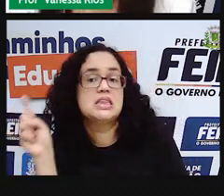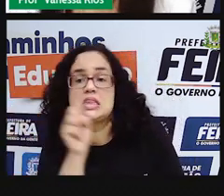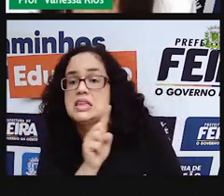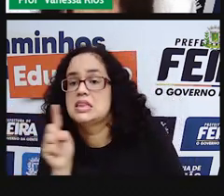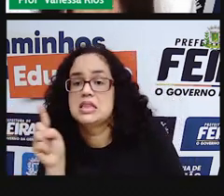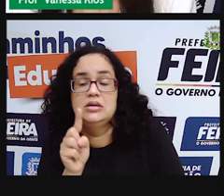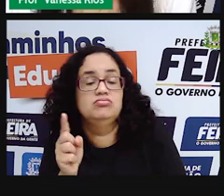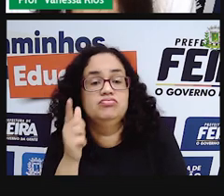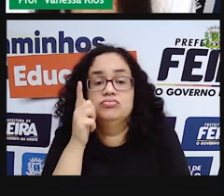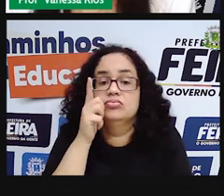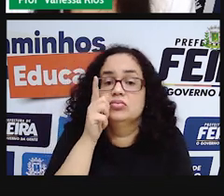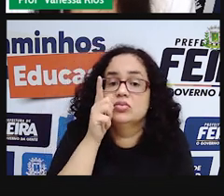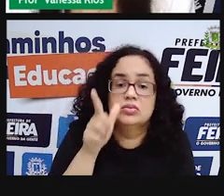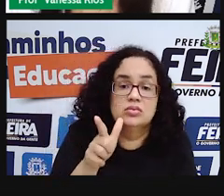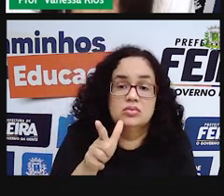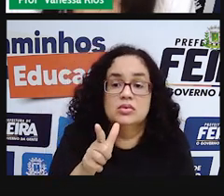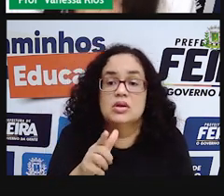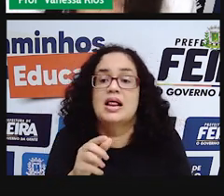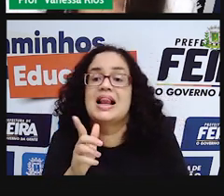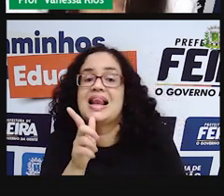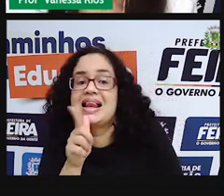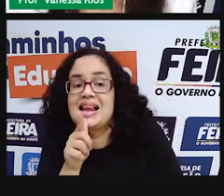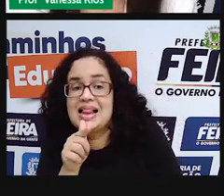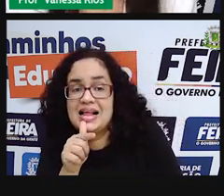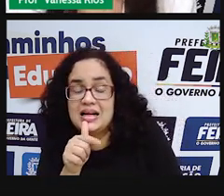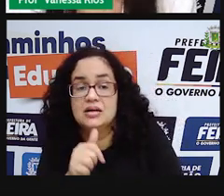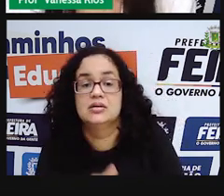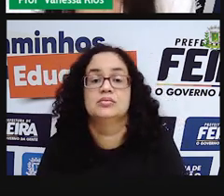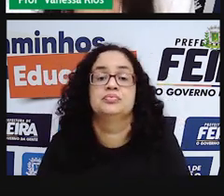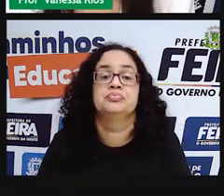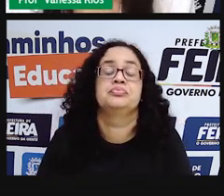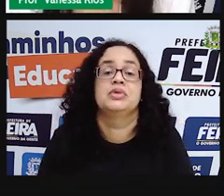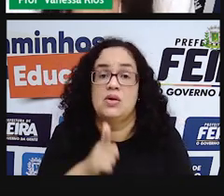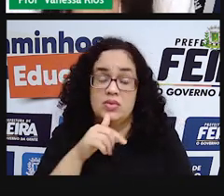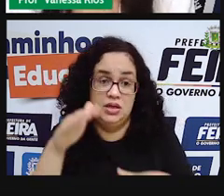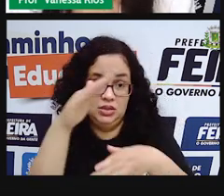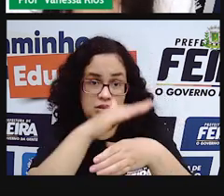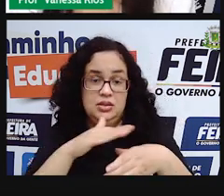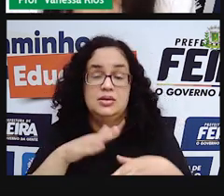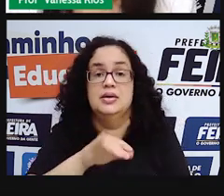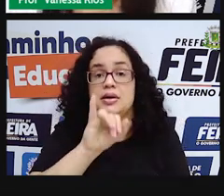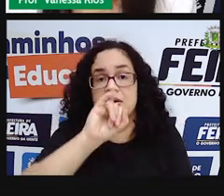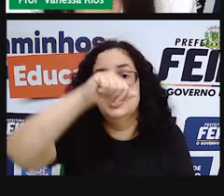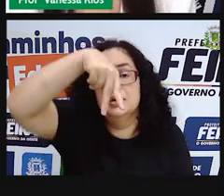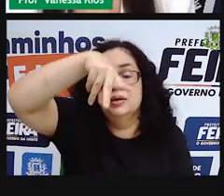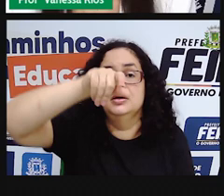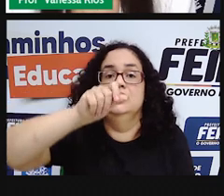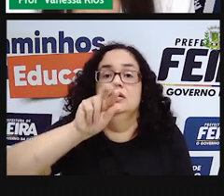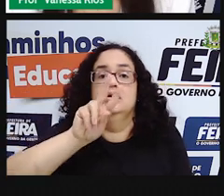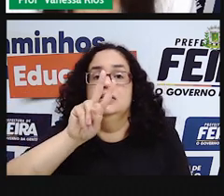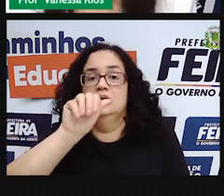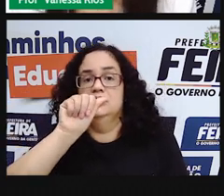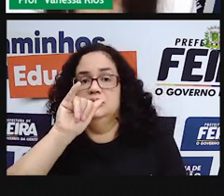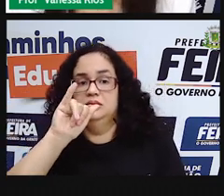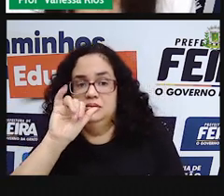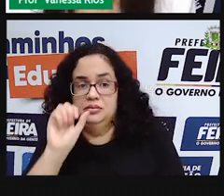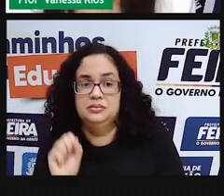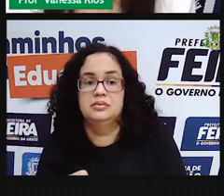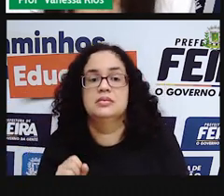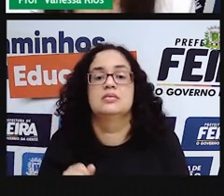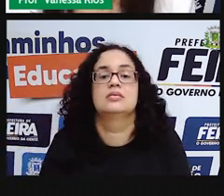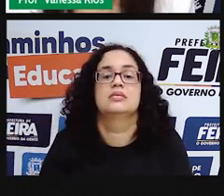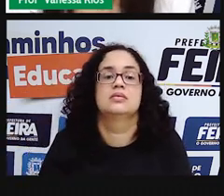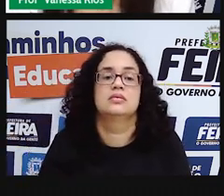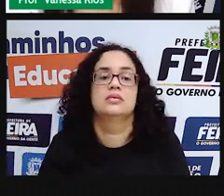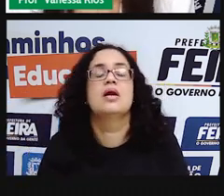permite a passagem de líquido ou de gases, a gente diz que ele é impermeável. E aí, aprenderam